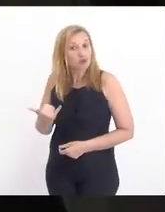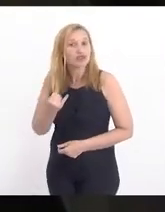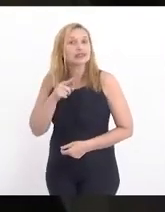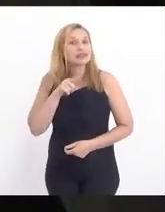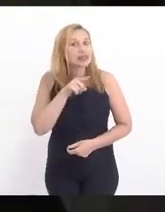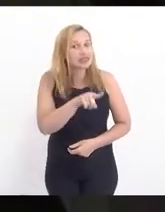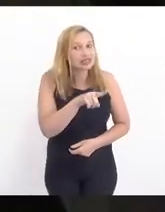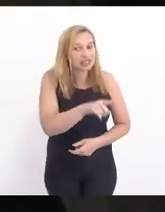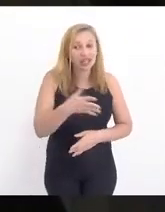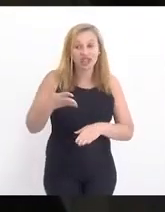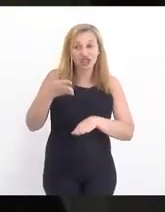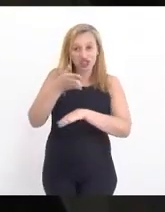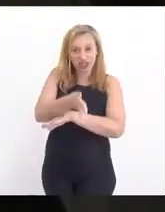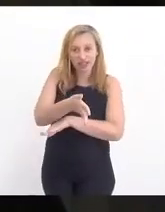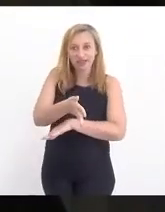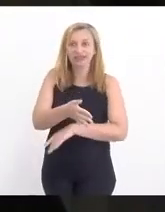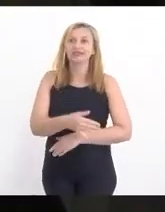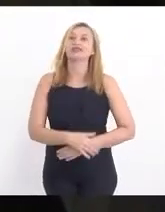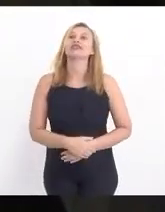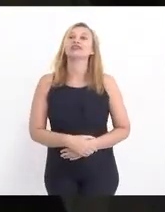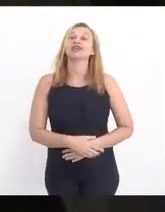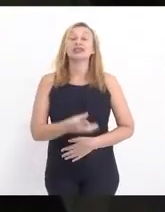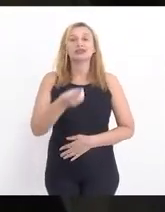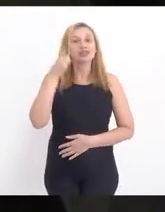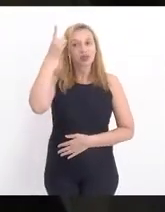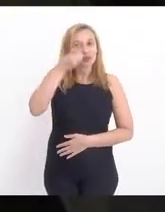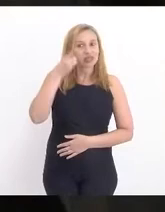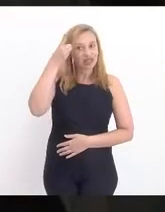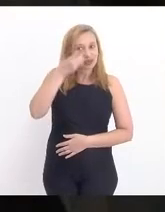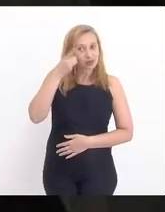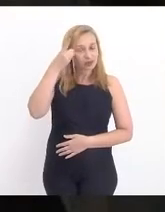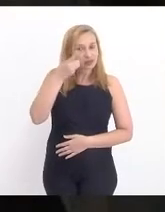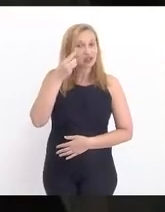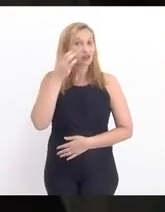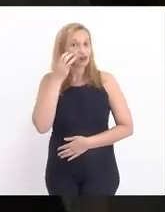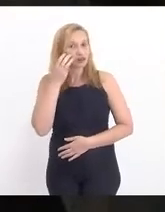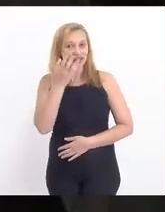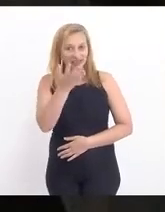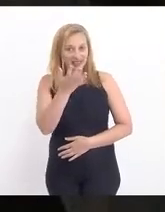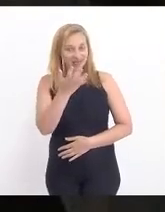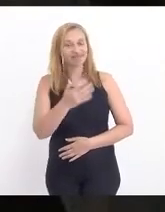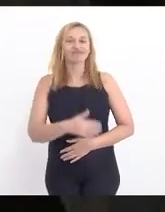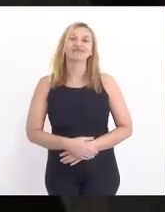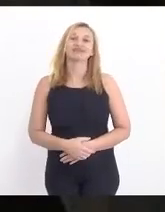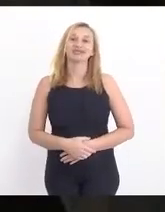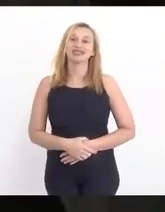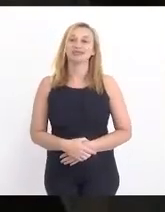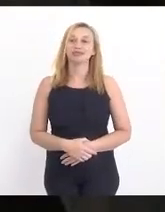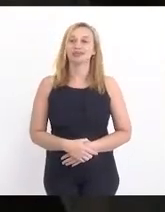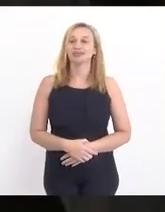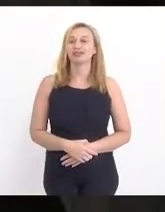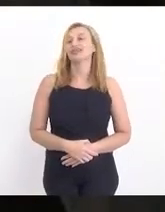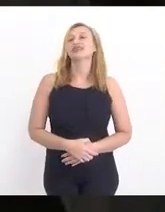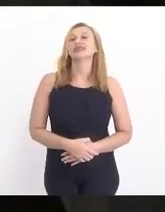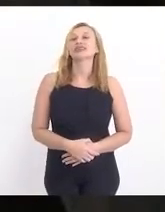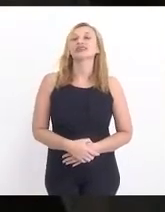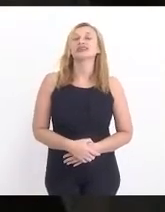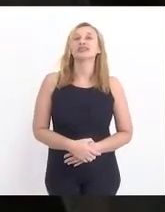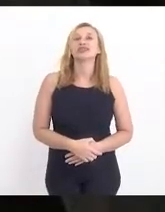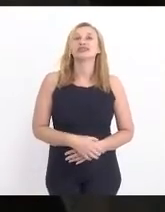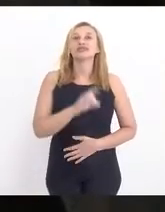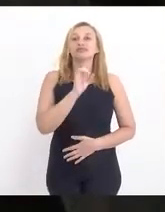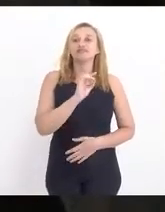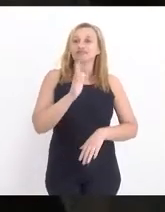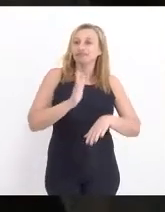a chegada aqui do deputado Valdeck Carneiro, é que